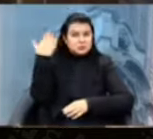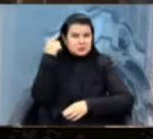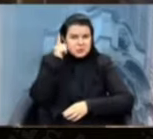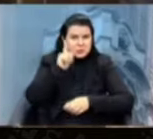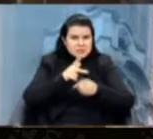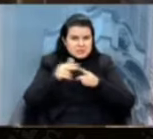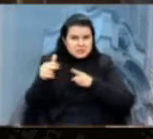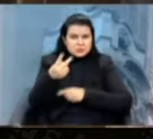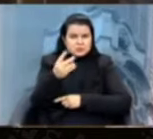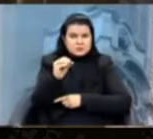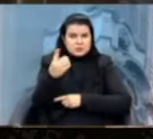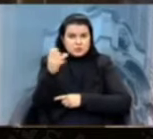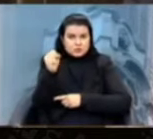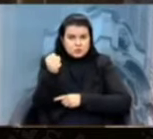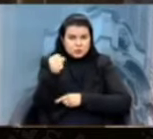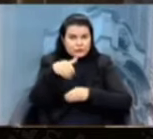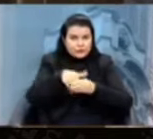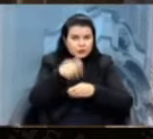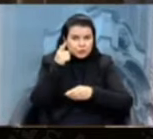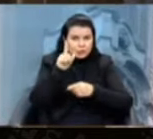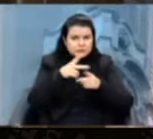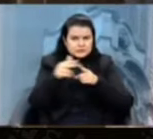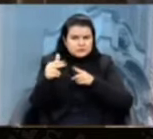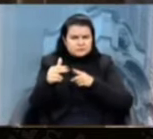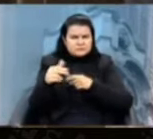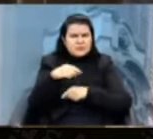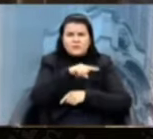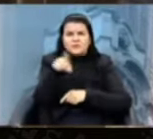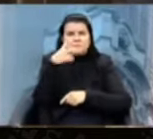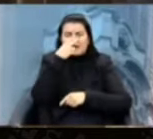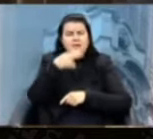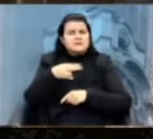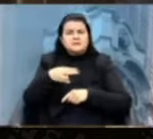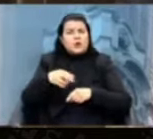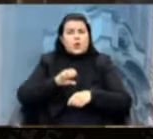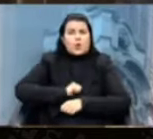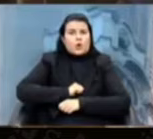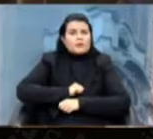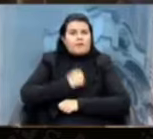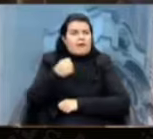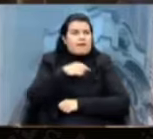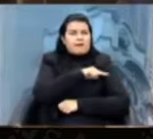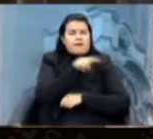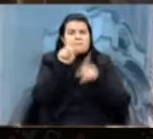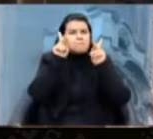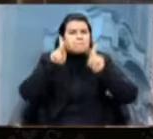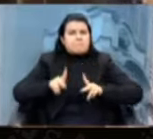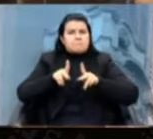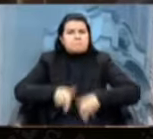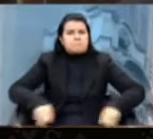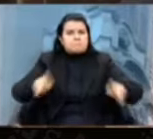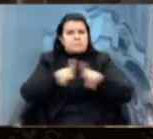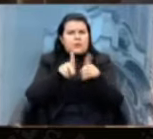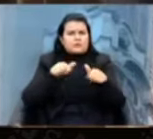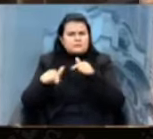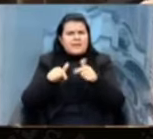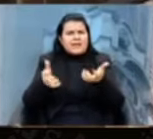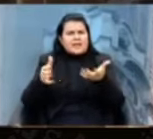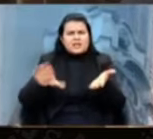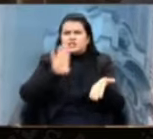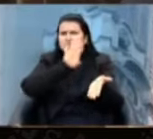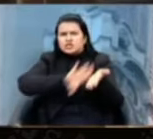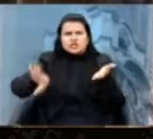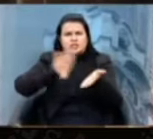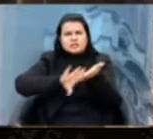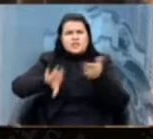2018. É uma patrola que odeia os trabalhadores, é uma patrola que quer retirar absolutamente todos os